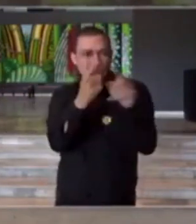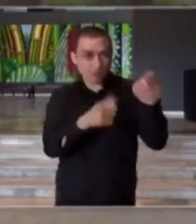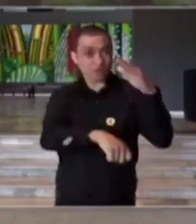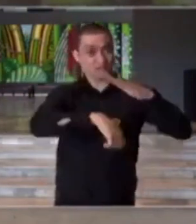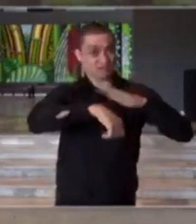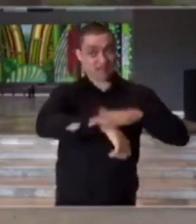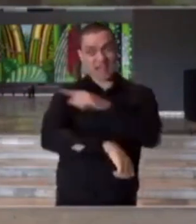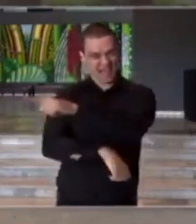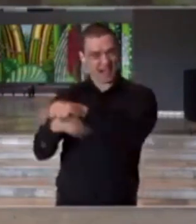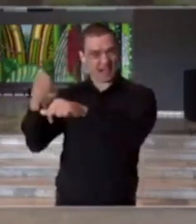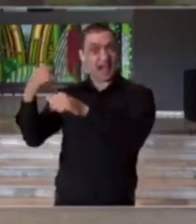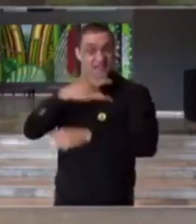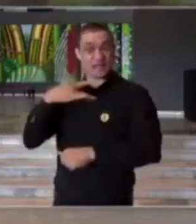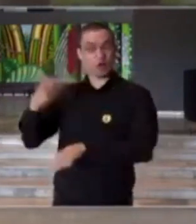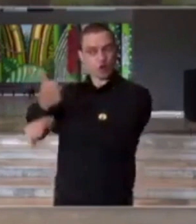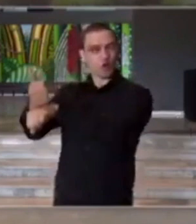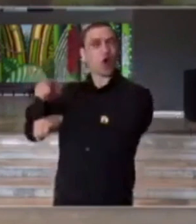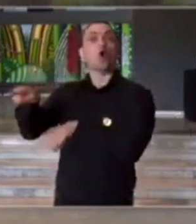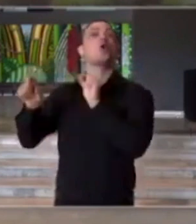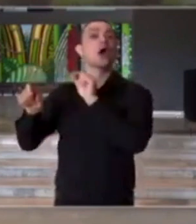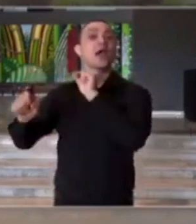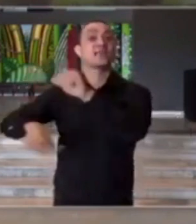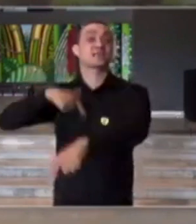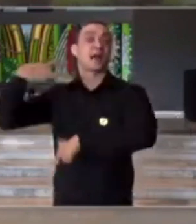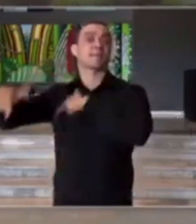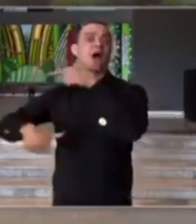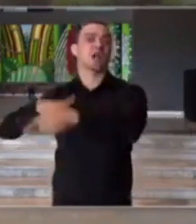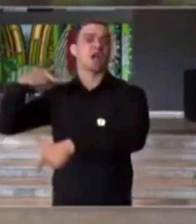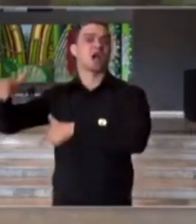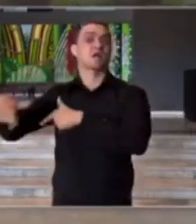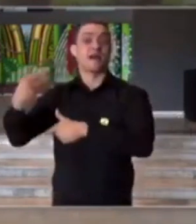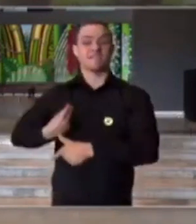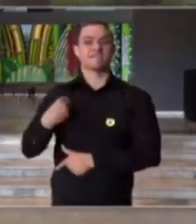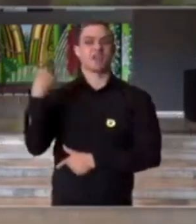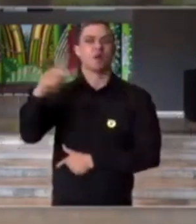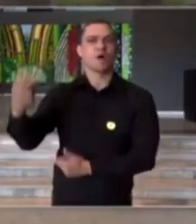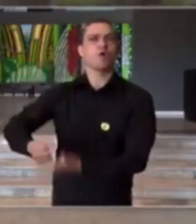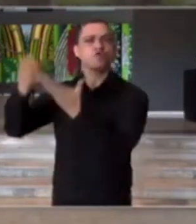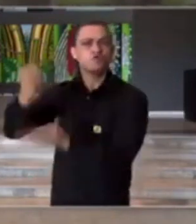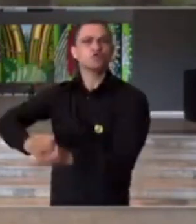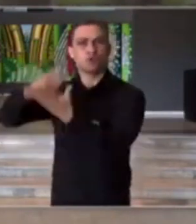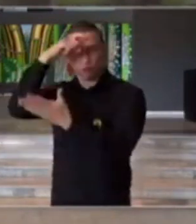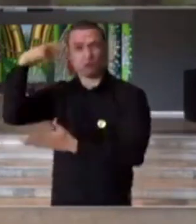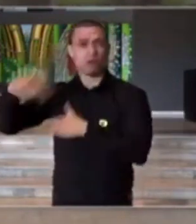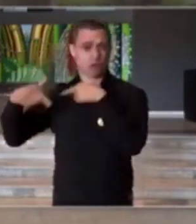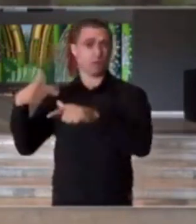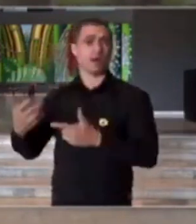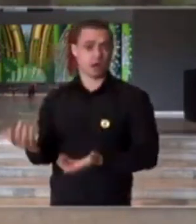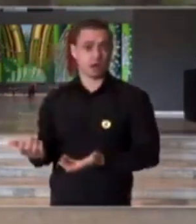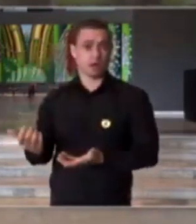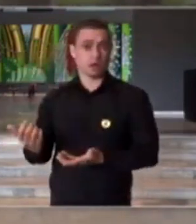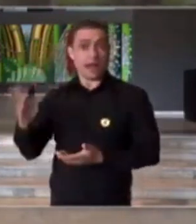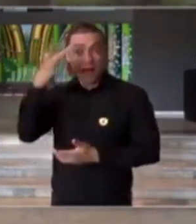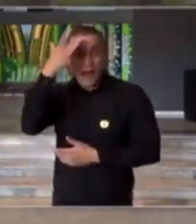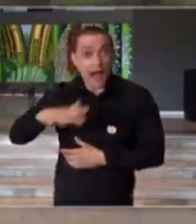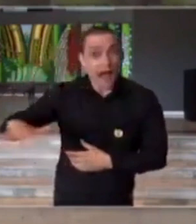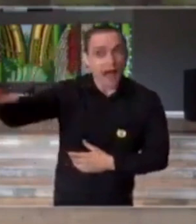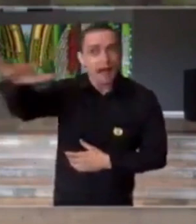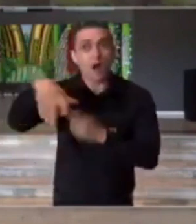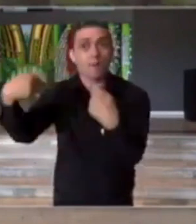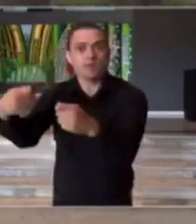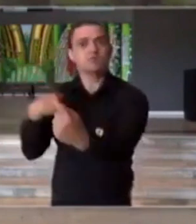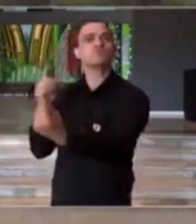profissionais da saúde do Brasil estão trabalhando para salvar vidas, para atender as pessoas,